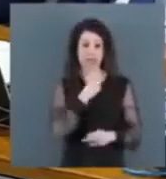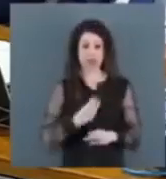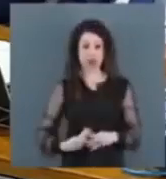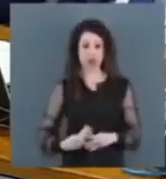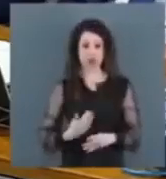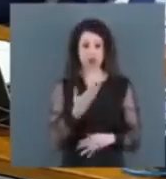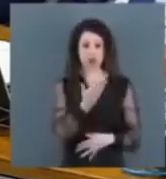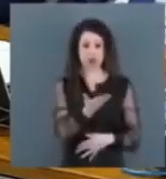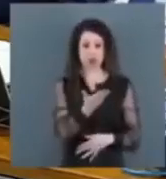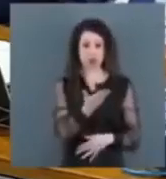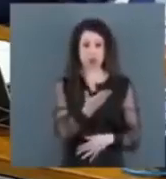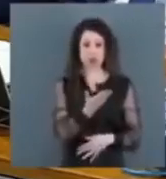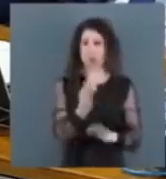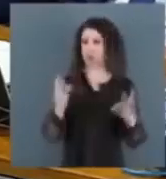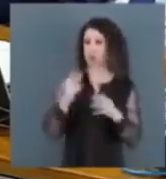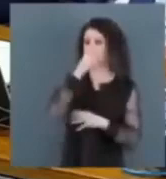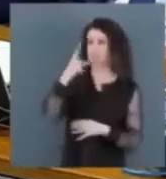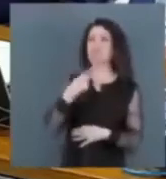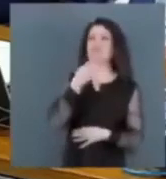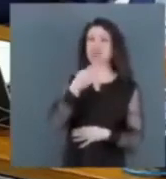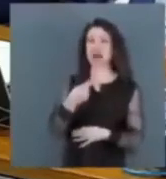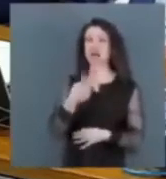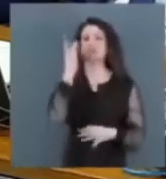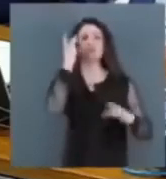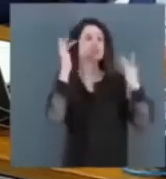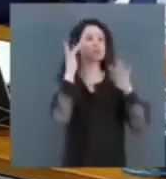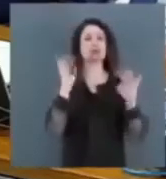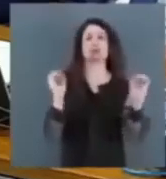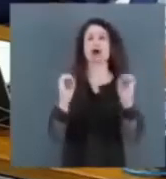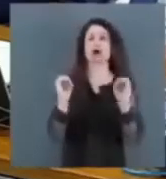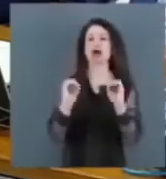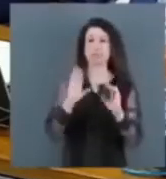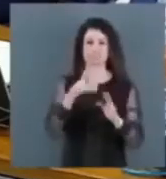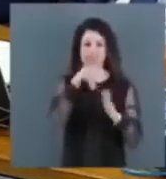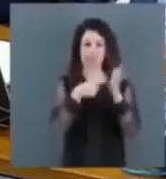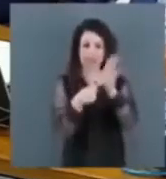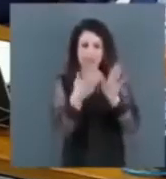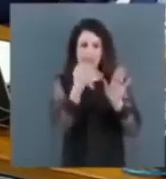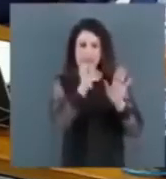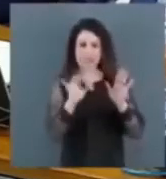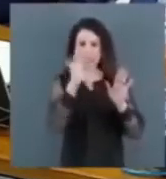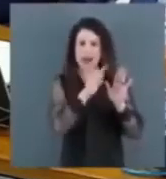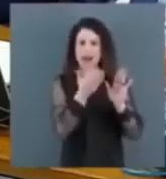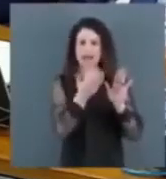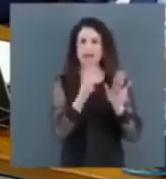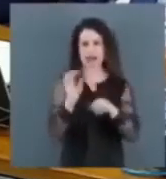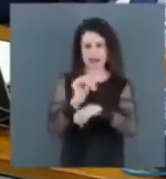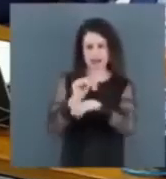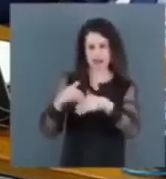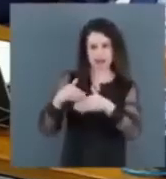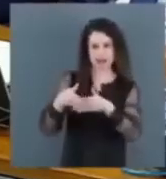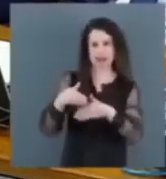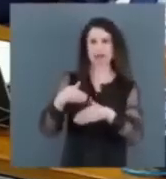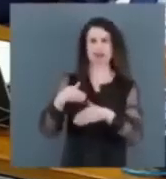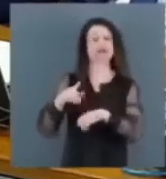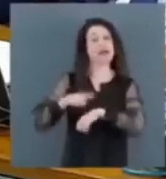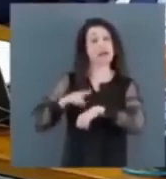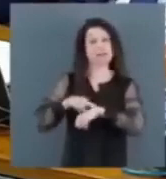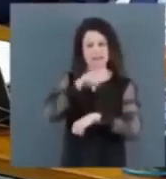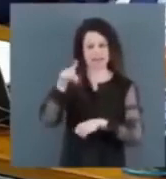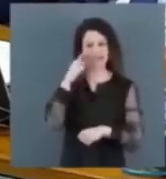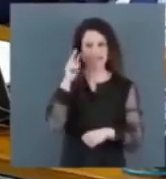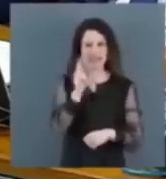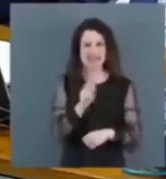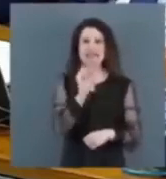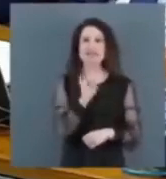Dias, que todo mundo dizia que não sabia de nada, apareceu nas imagens. Daqui a pouquinho, gente, questão de tempo, vocês vão